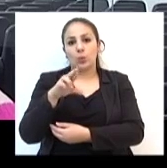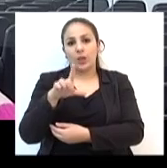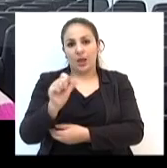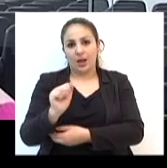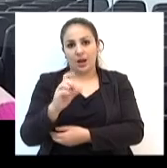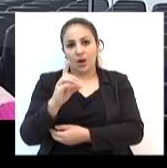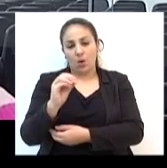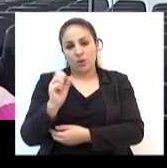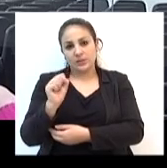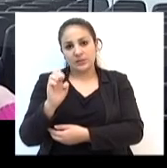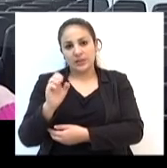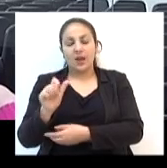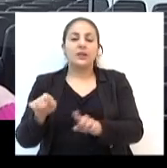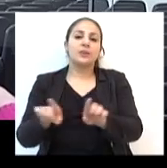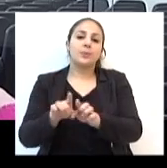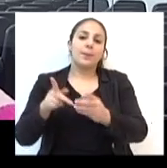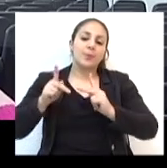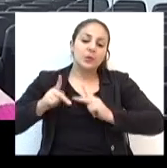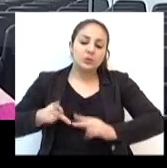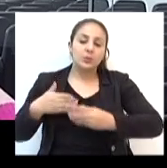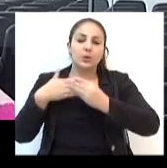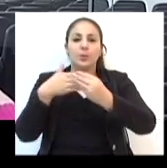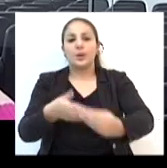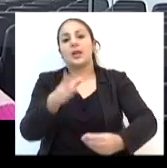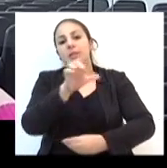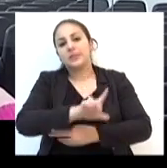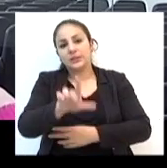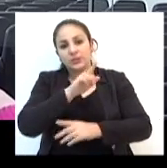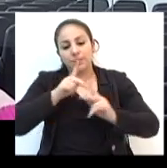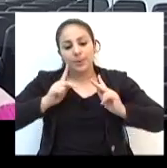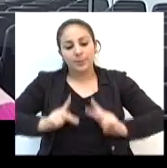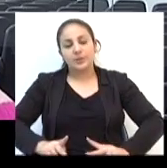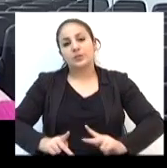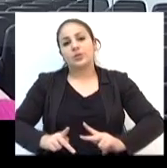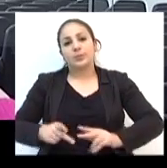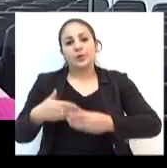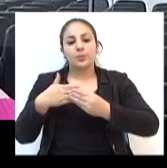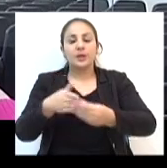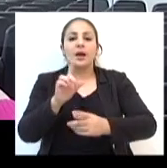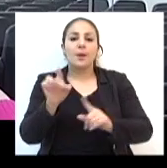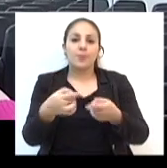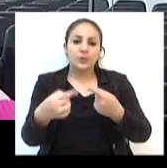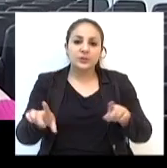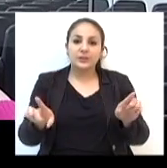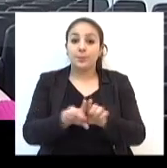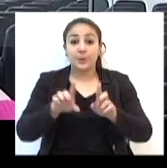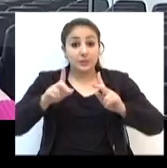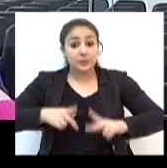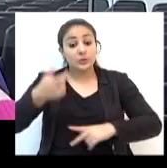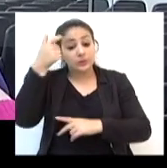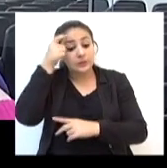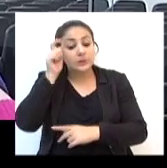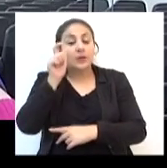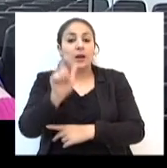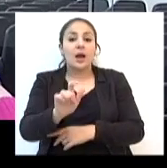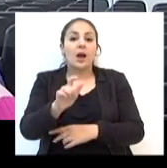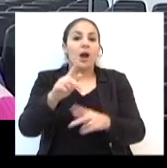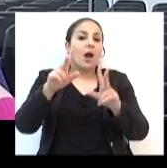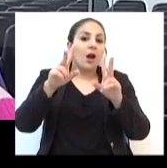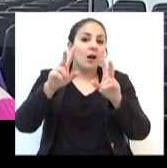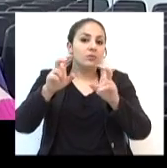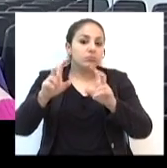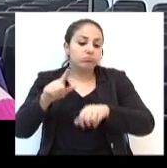para acompanhar a literatura, pessoas para acompanhar a música, teve apresentação musical, mas também solidarizar as pessoas e conscientizar sobre algumas